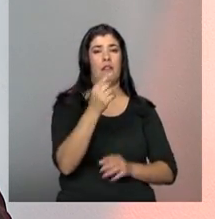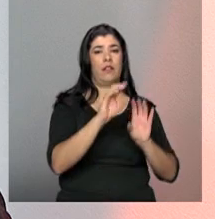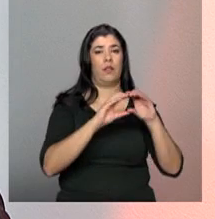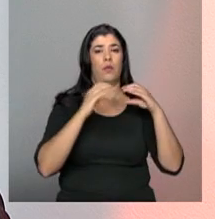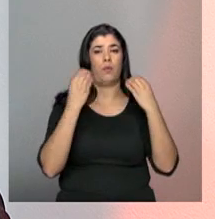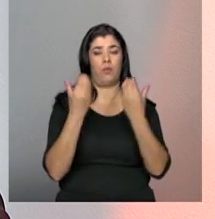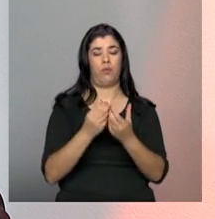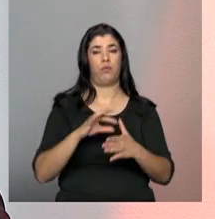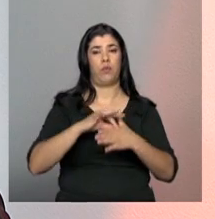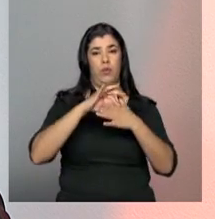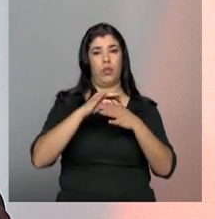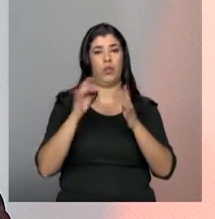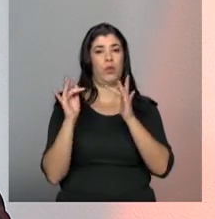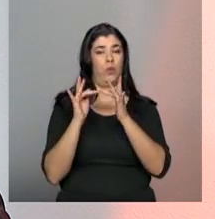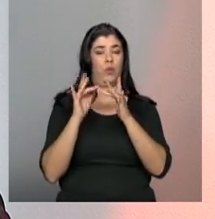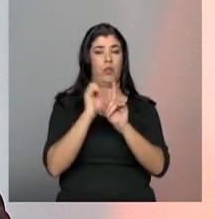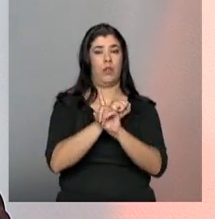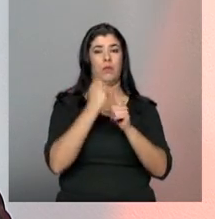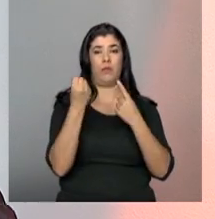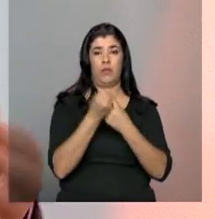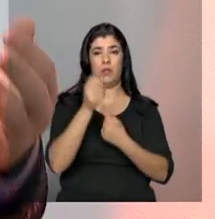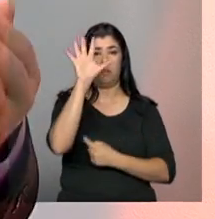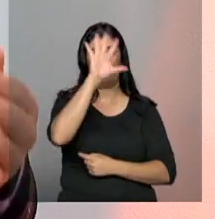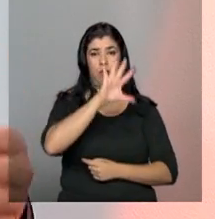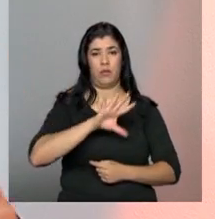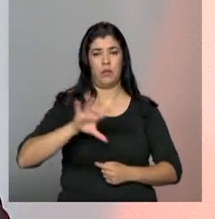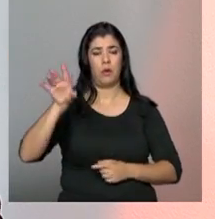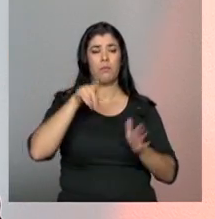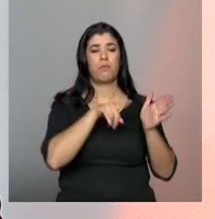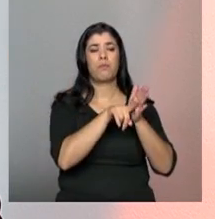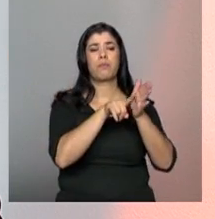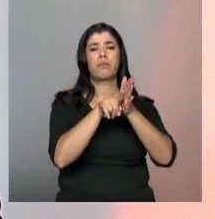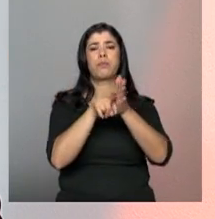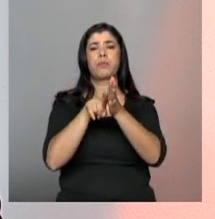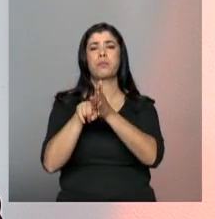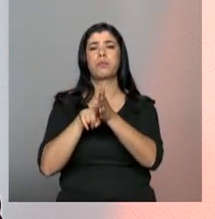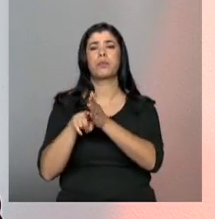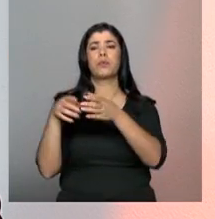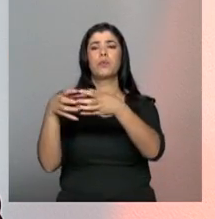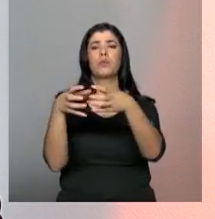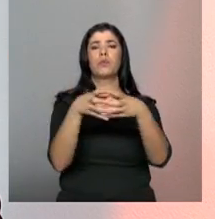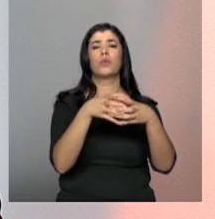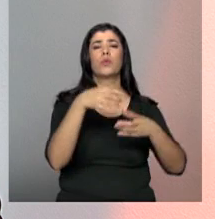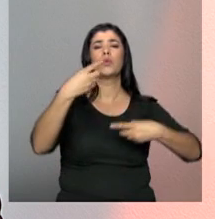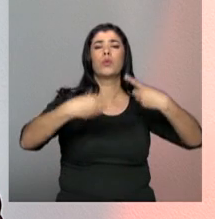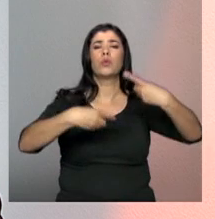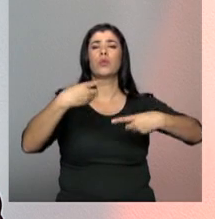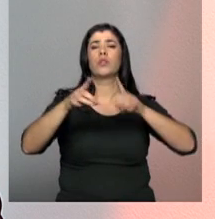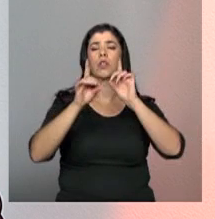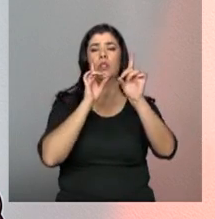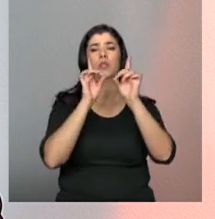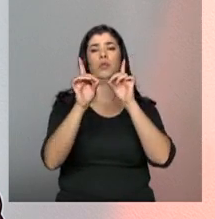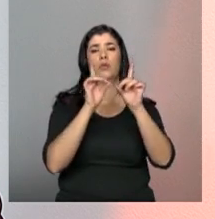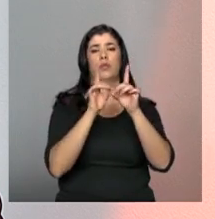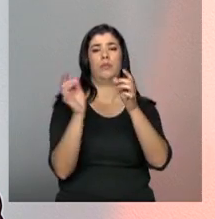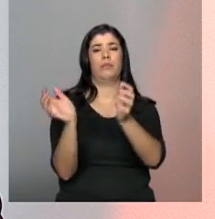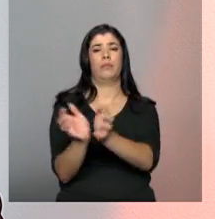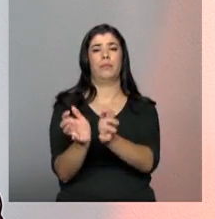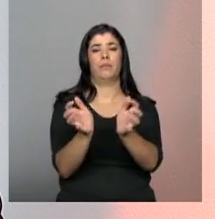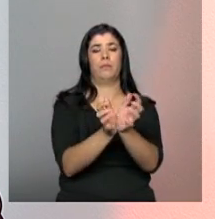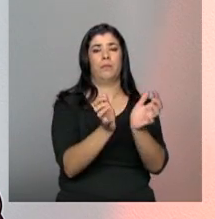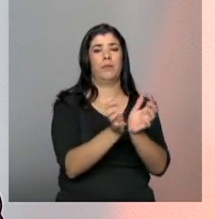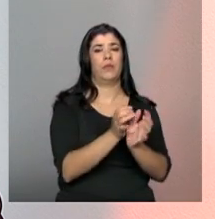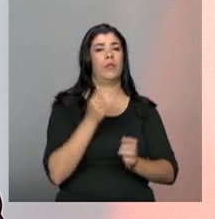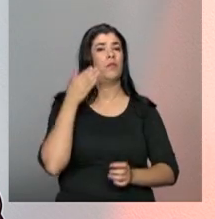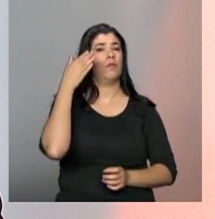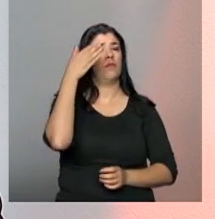geral. E aí o conselho busca todo aquele espaço de coletivos para poder ter um diálogo em grupos, né? Então, ele vai até os equipamentos,